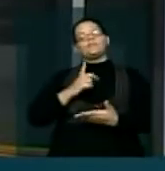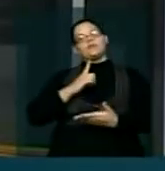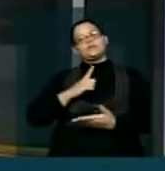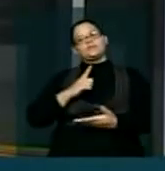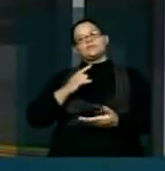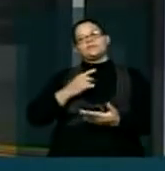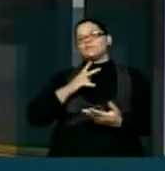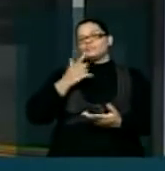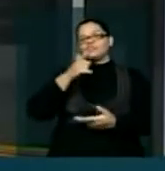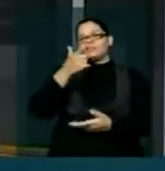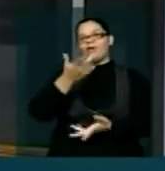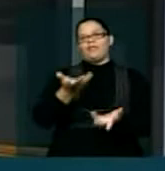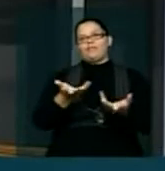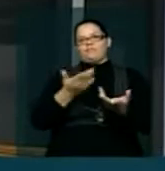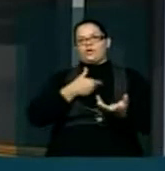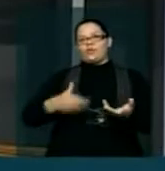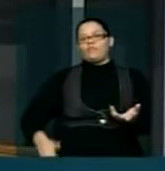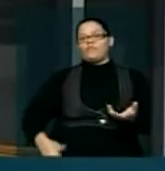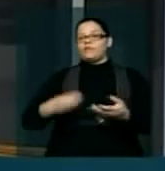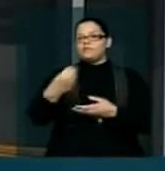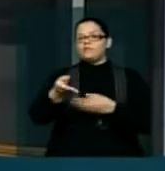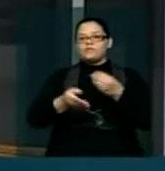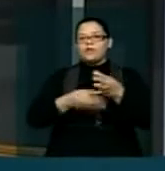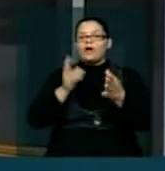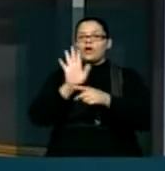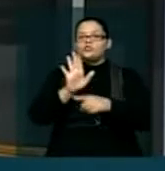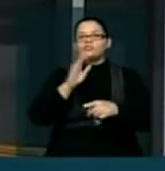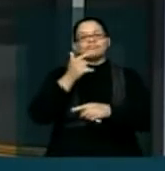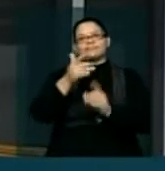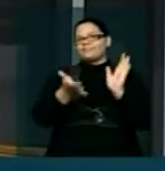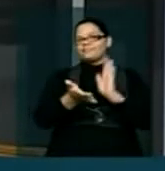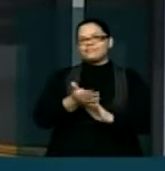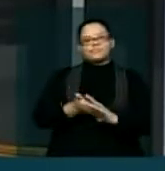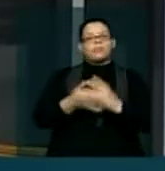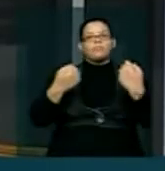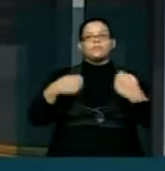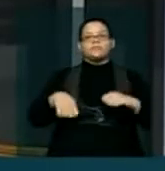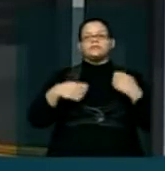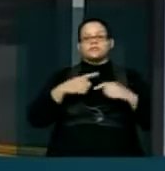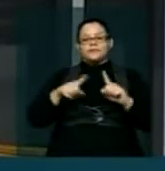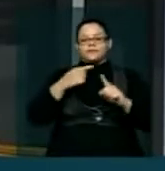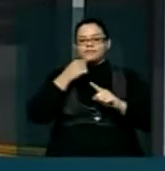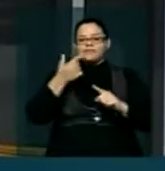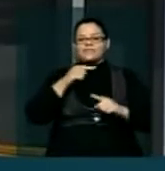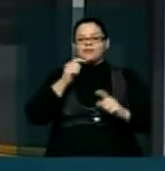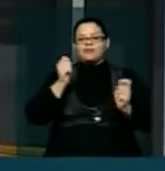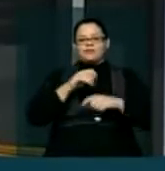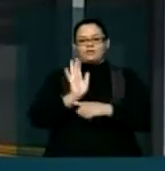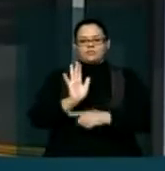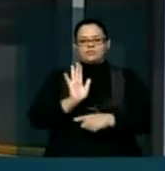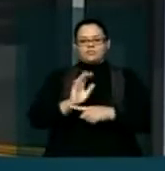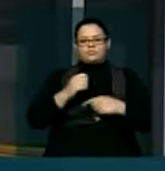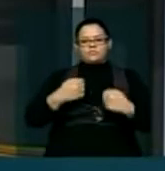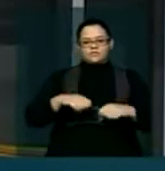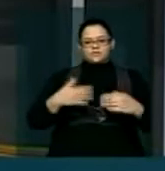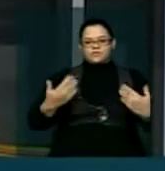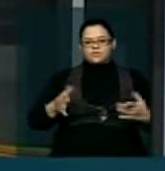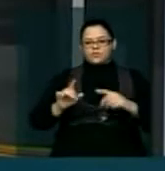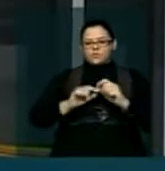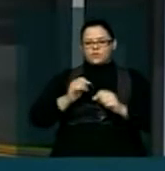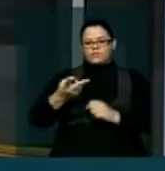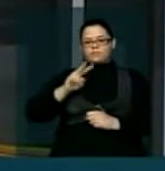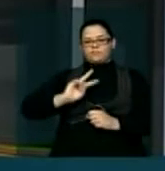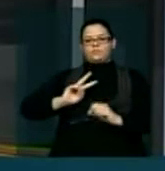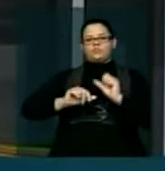Central para a ponta, para os nordestinos que tanto deles, neste momento, precisam. É necessário, portanto, Sr. Presidente, inverter a